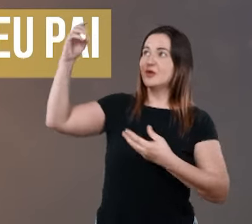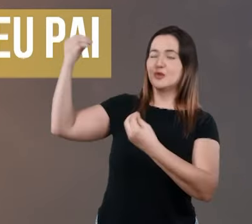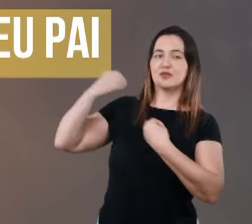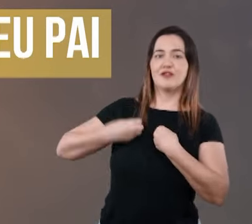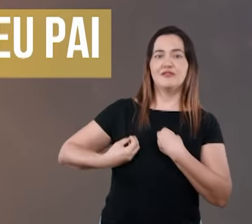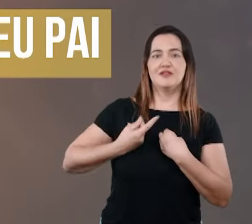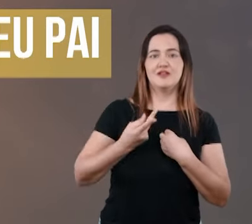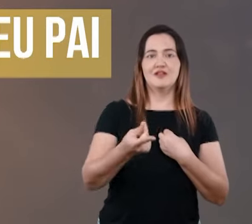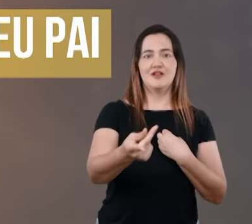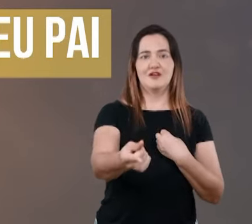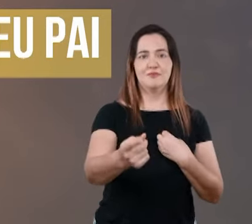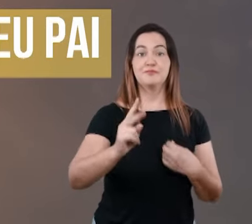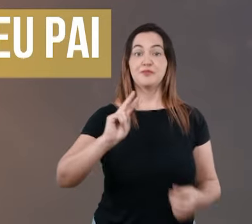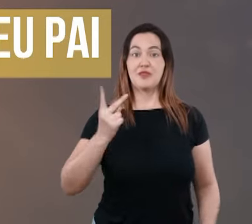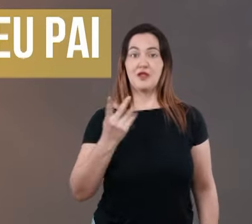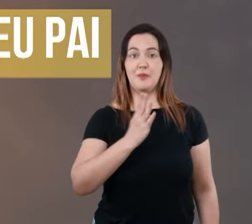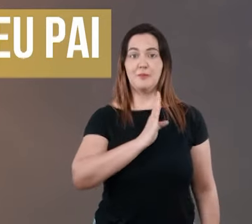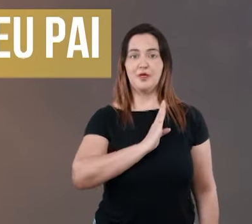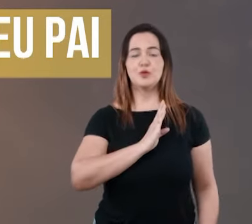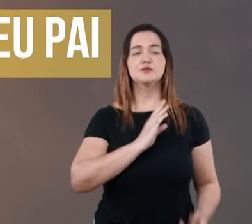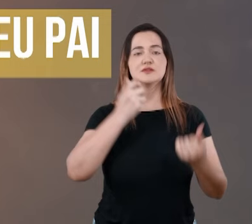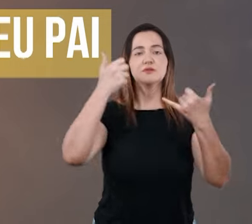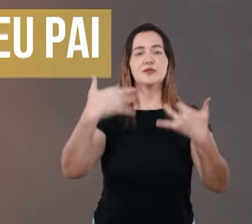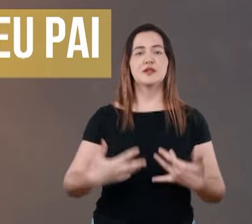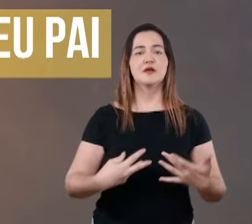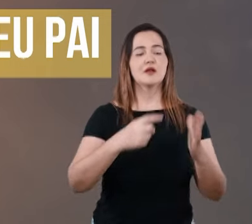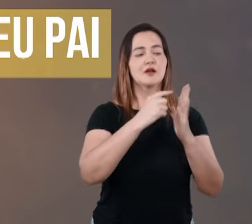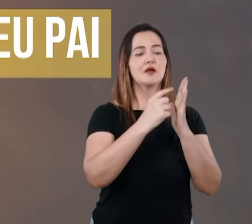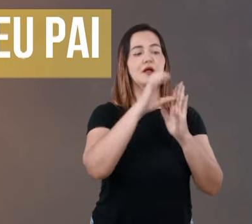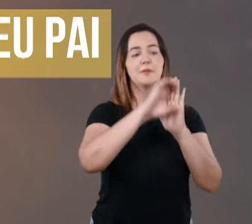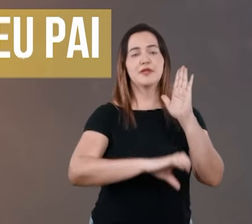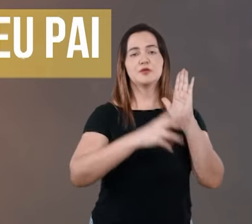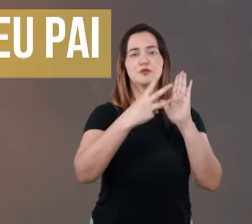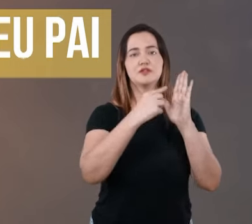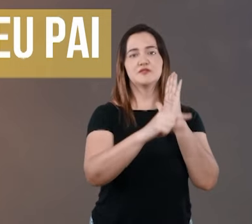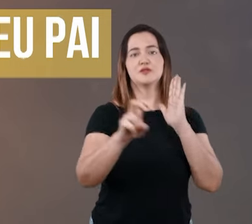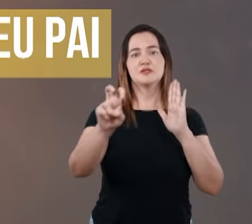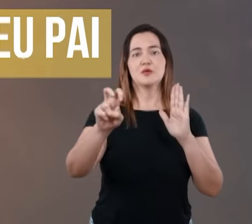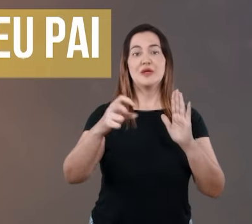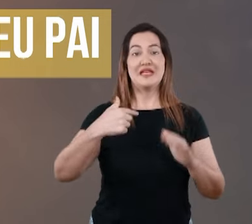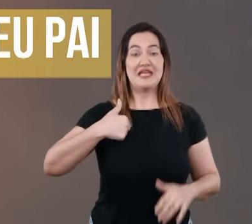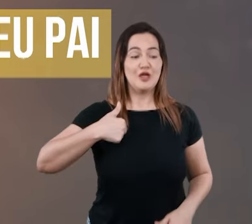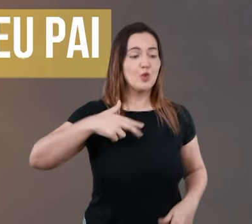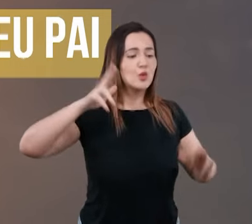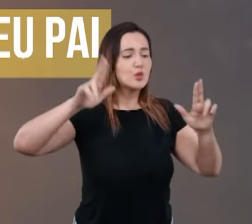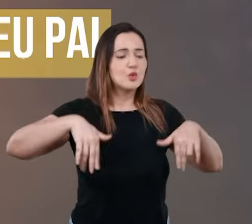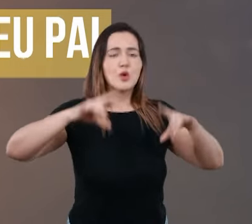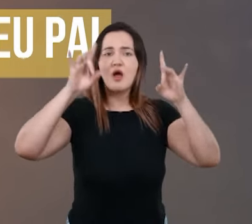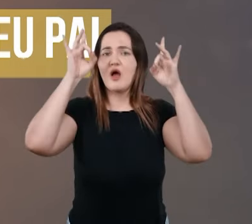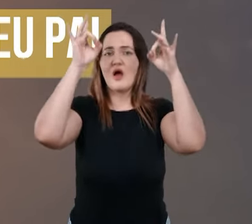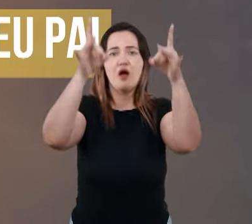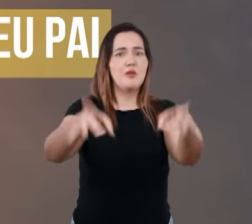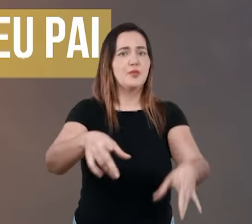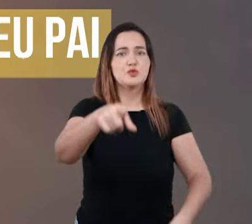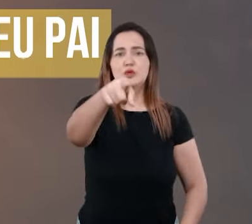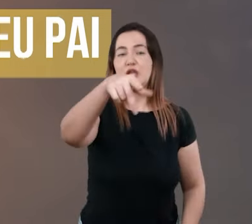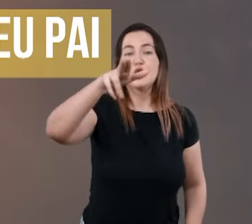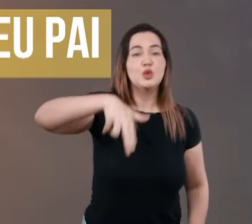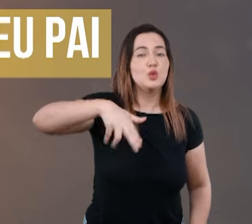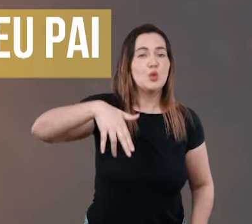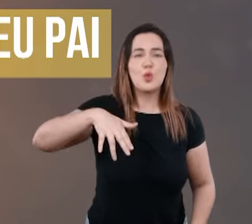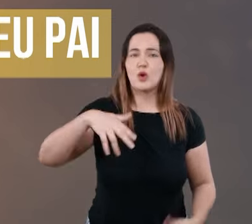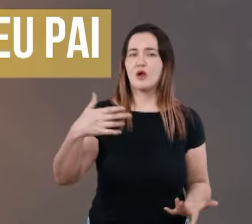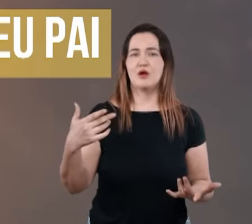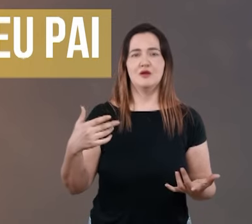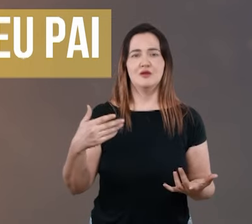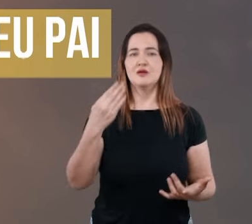Diz Hebreus 13,5, de maneira alguma deixarei você, nunca, jamais o abandonarei. Palavras do